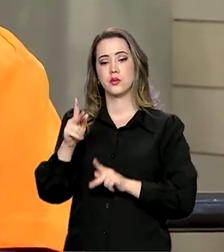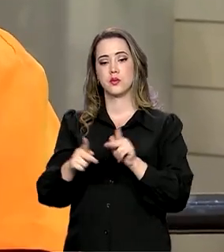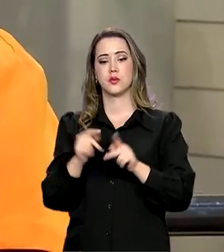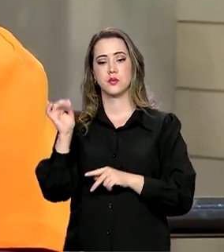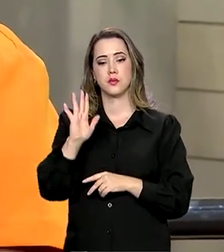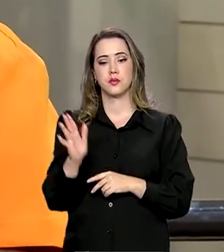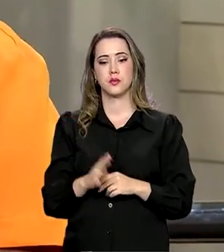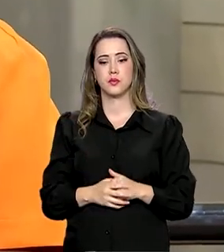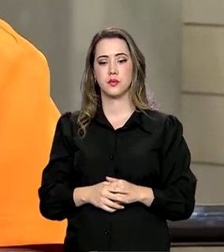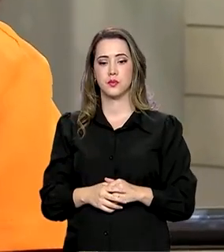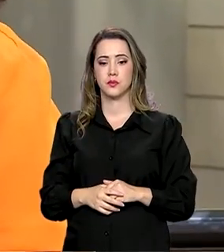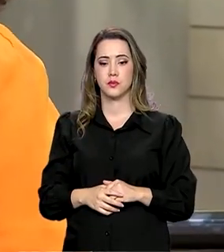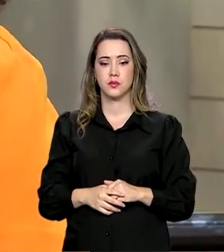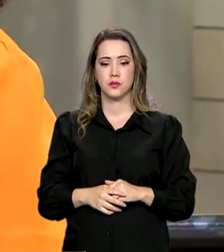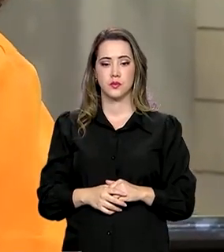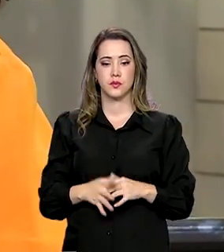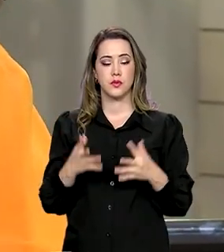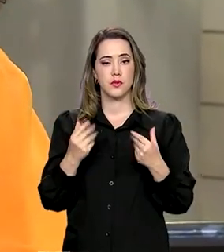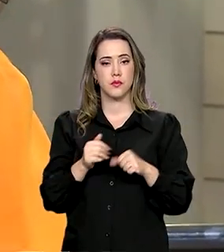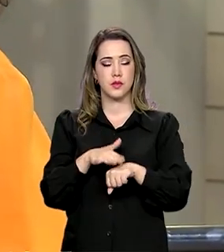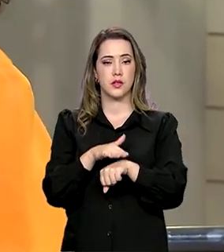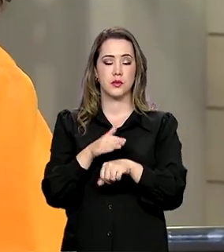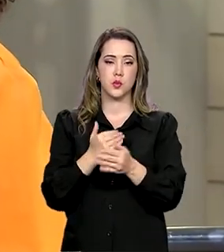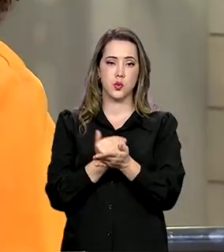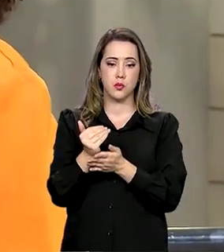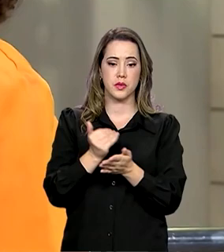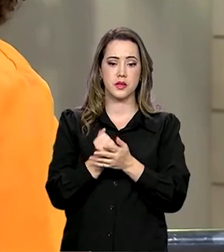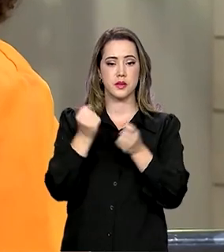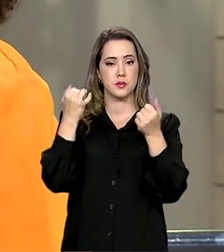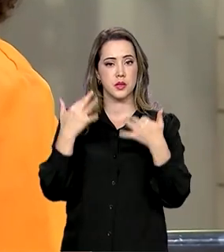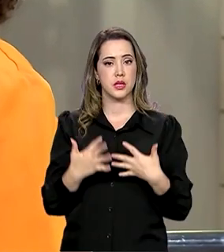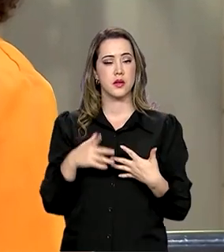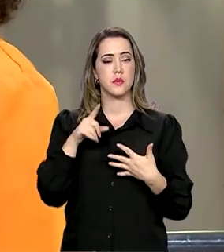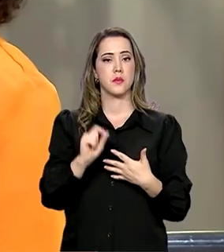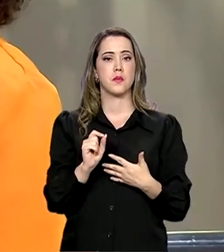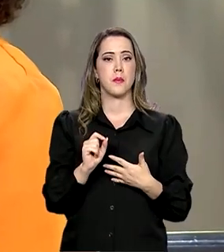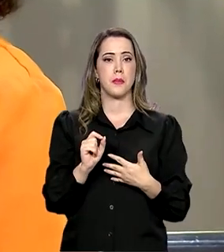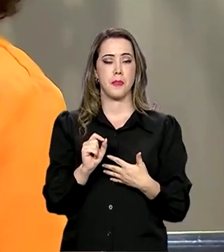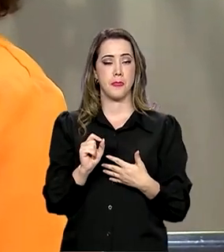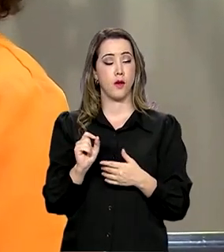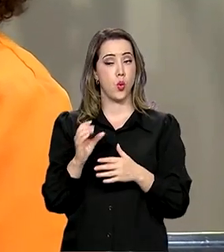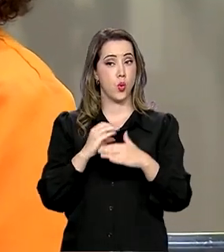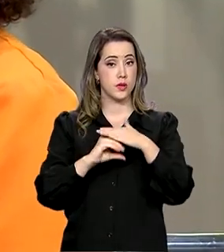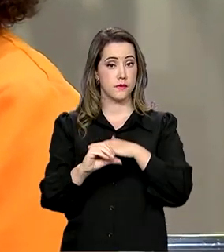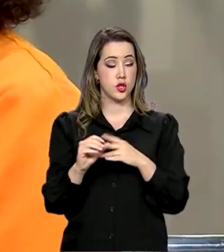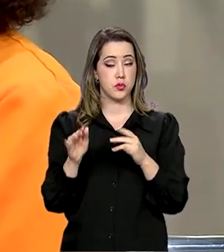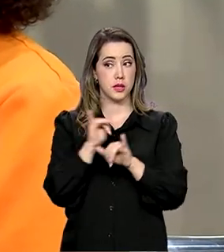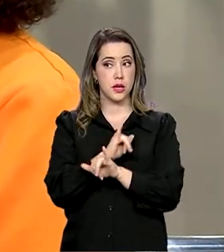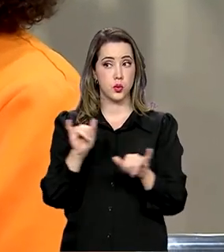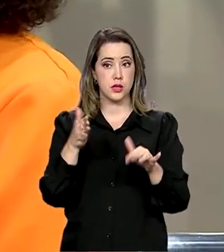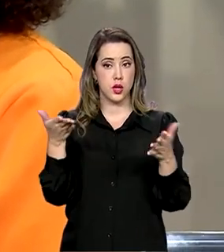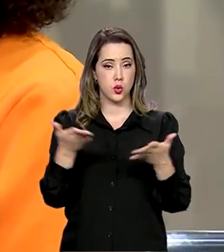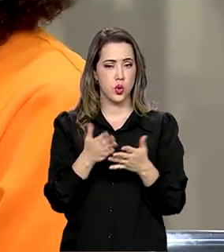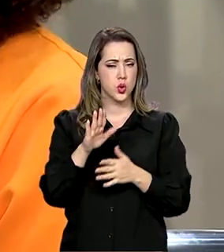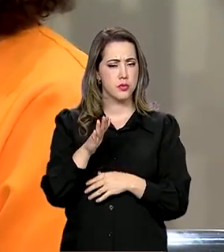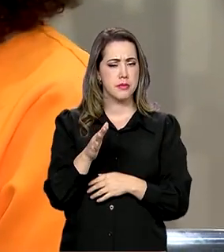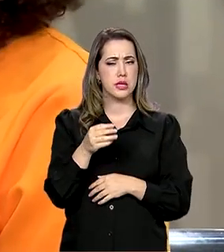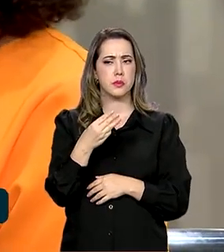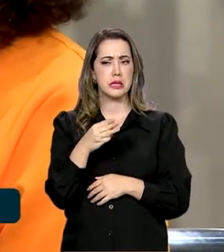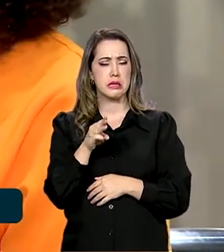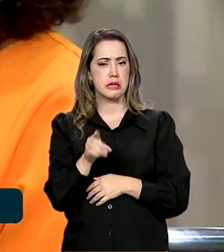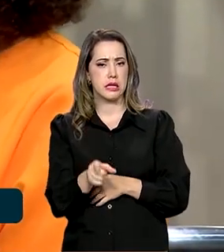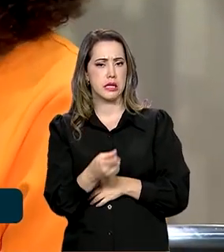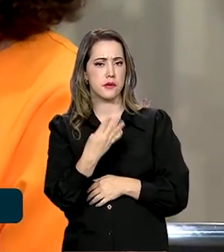brasileira. Então vamos conversar, ministra, falando dos investimentos que foram anunciados hoje da ordem de 3